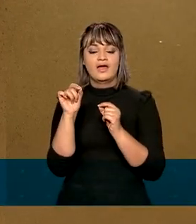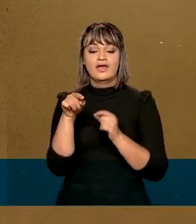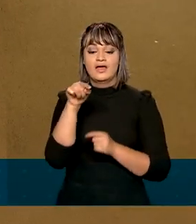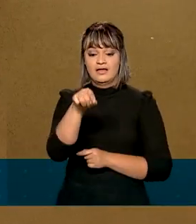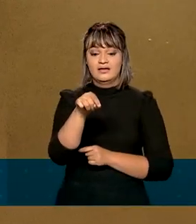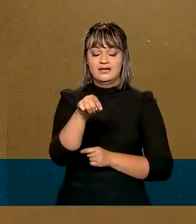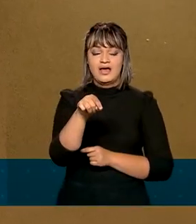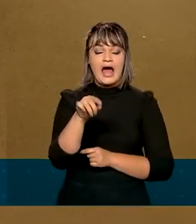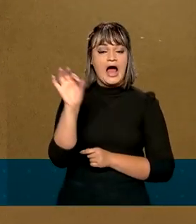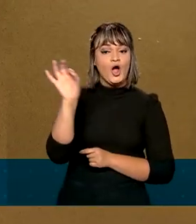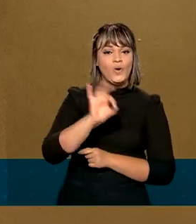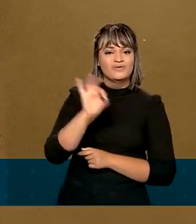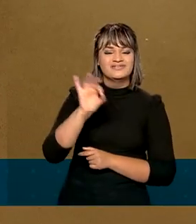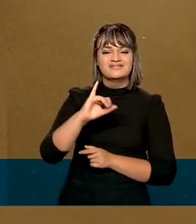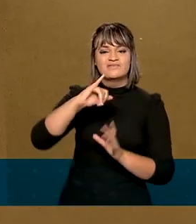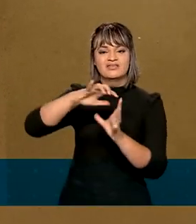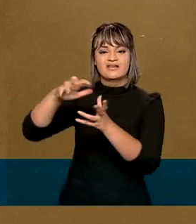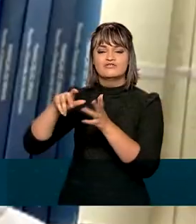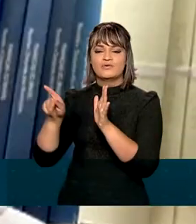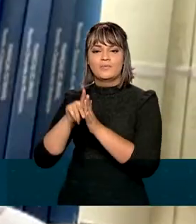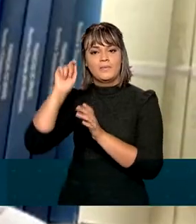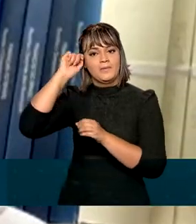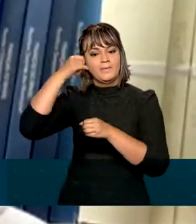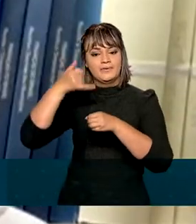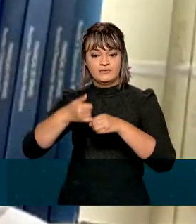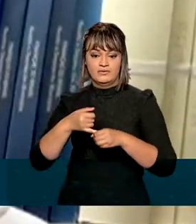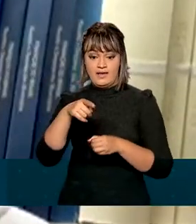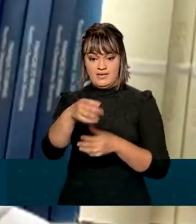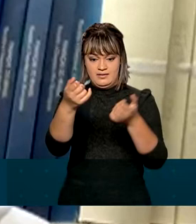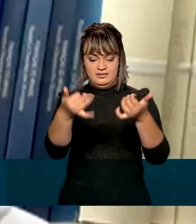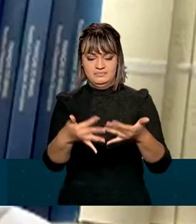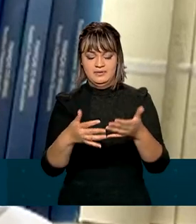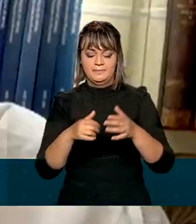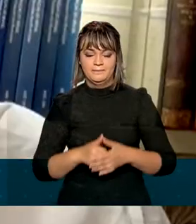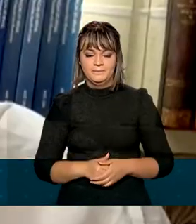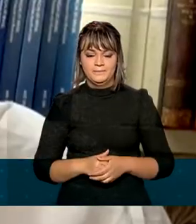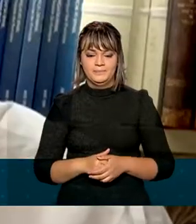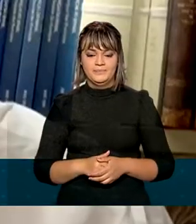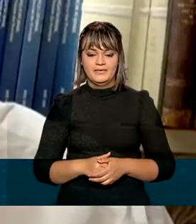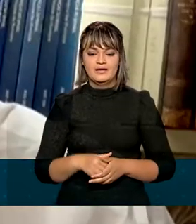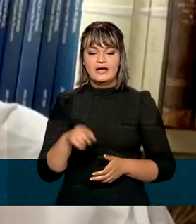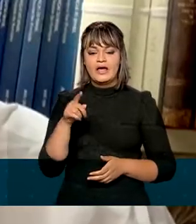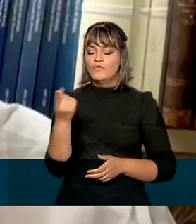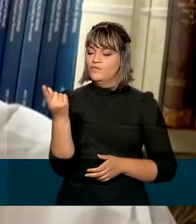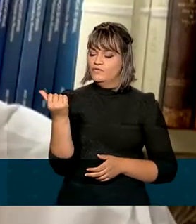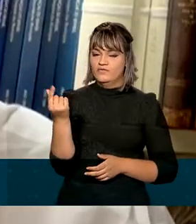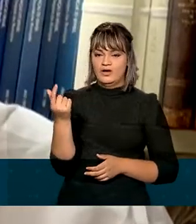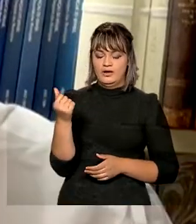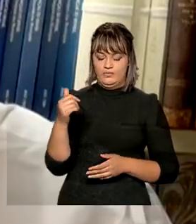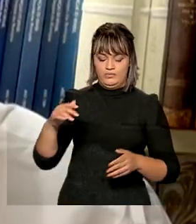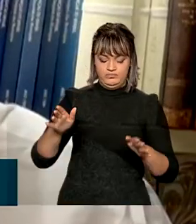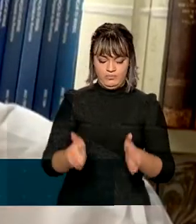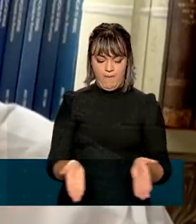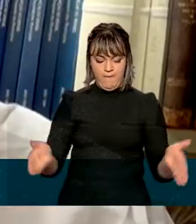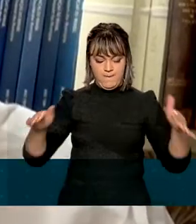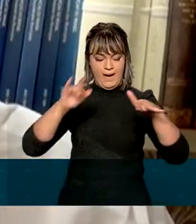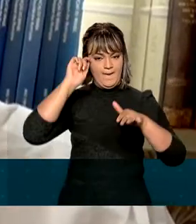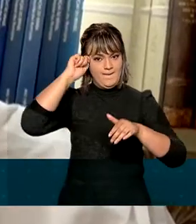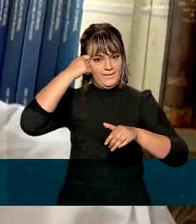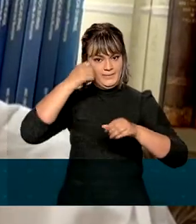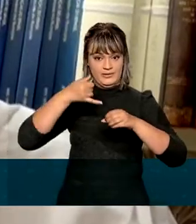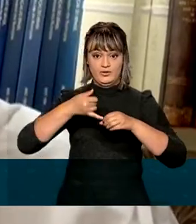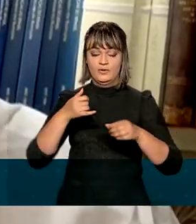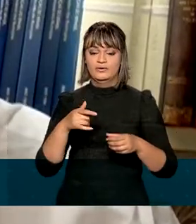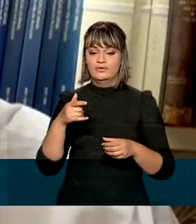na cotação internacional do petróleo, segundo este economista. Quanto ao preço do barril de petróleo, uma variável está